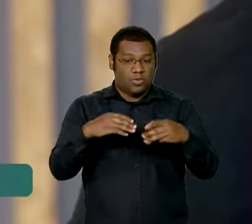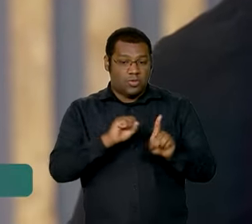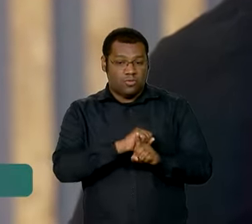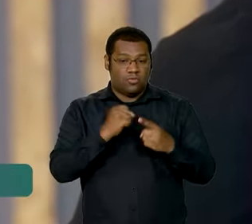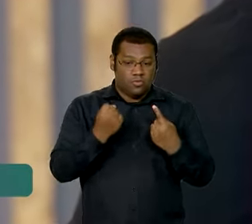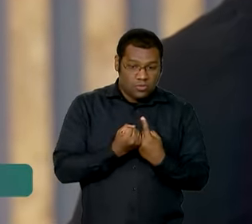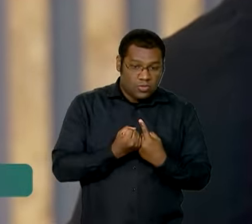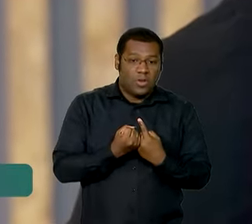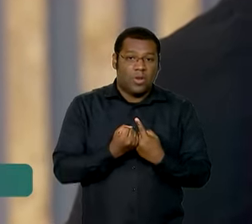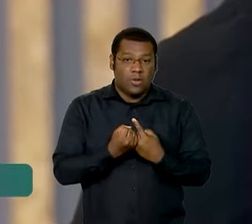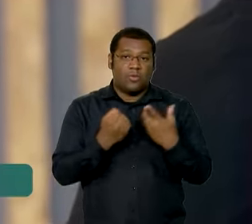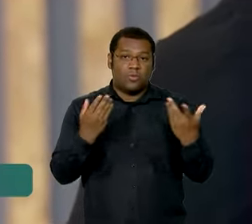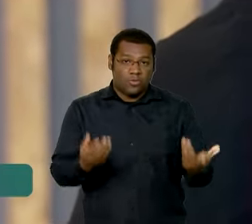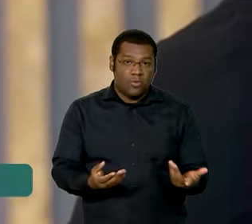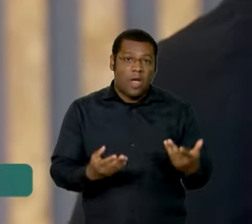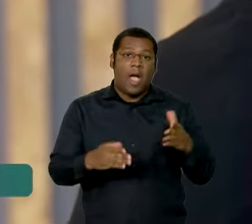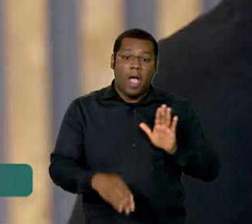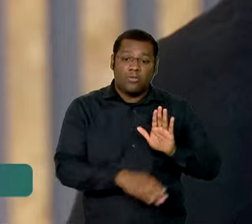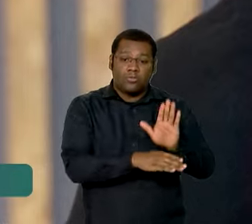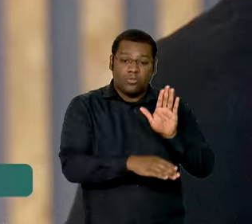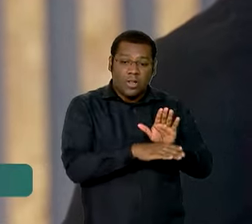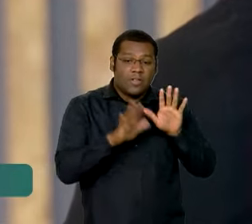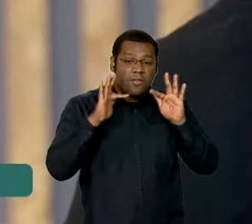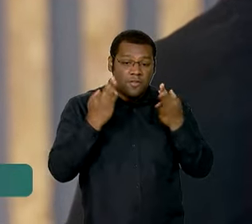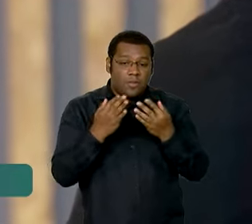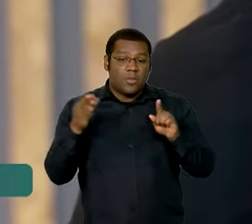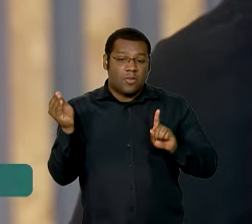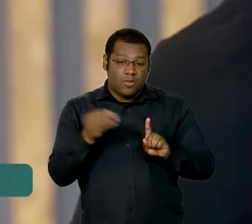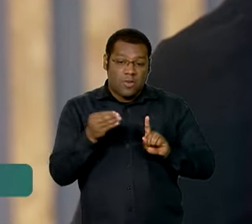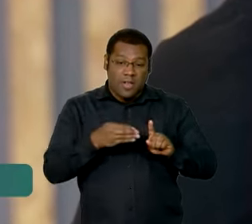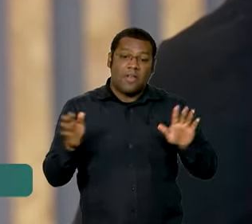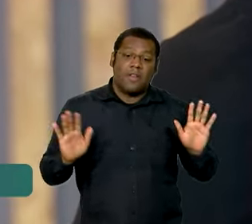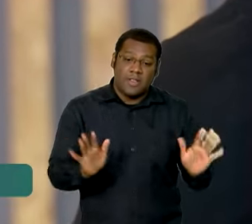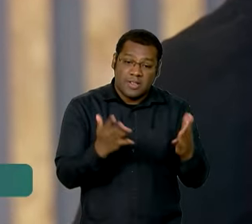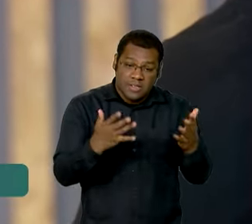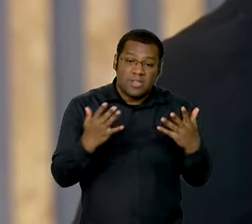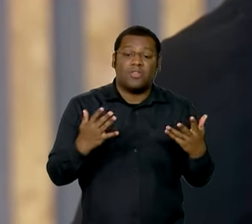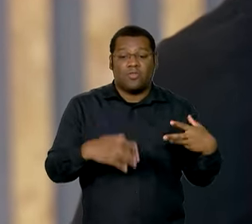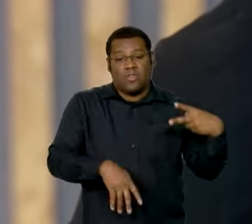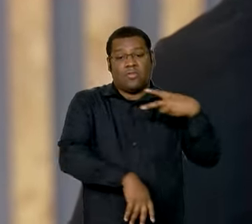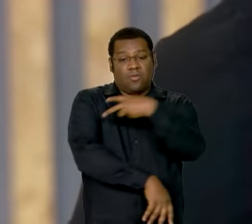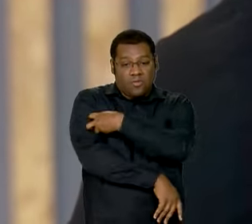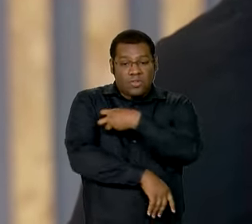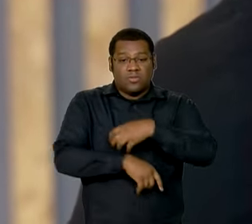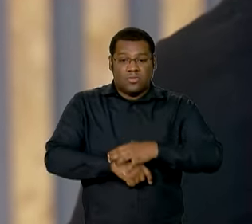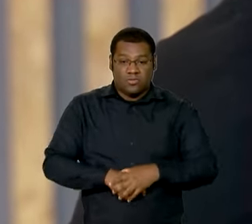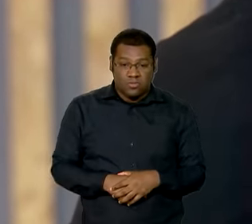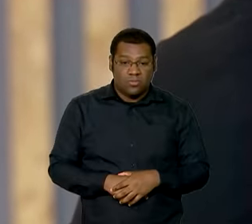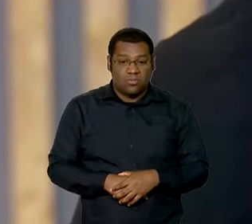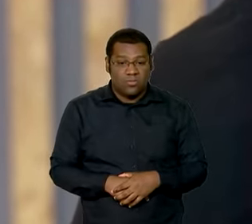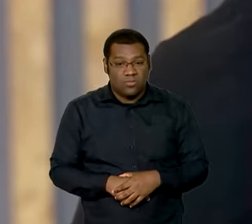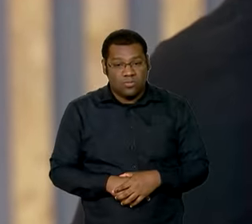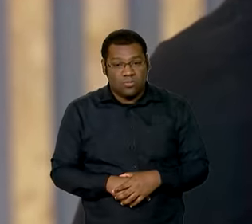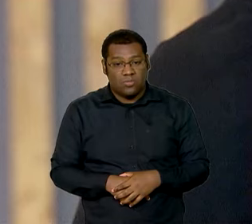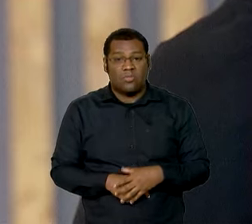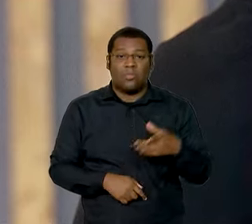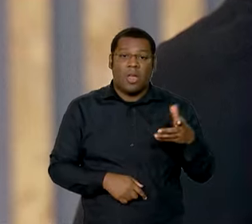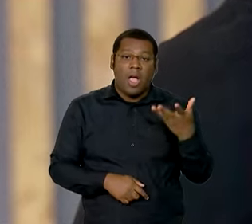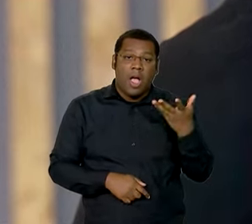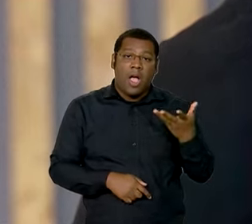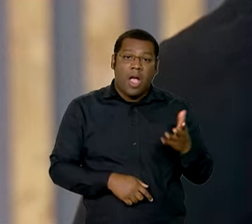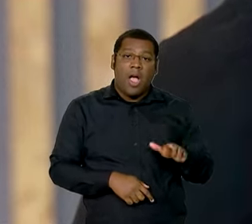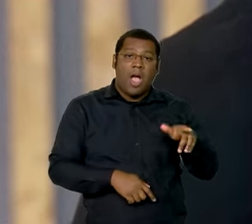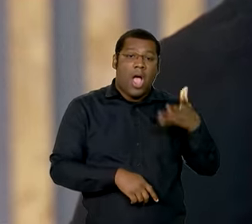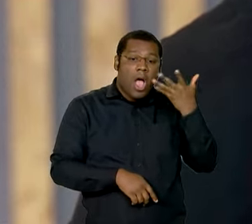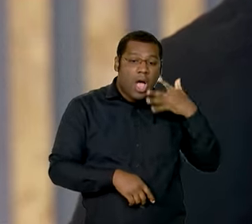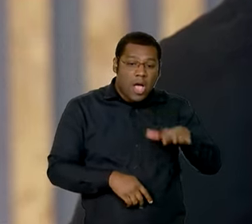próxima das famílias vulneráveis que ela também se engaje no movimento da imunização para conseguir chegar naquelas crianças mais